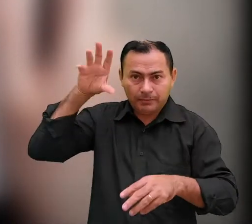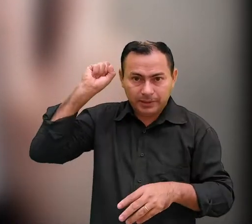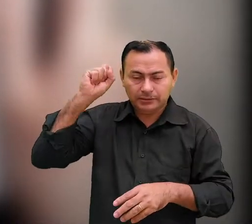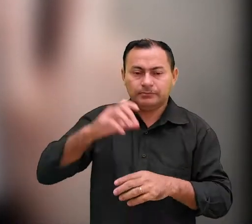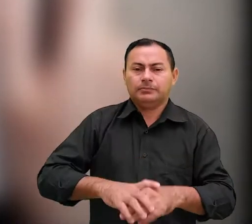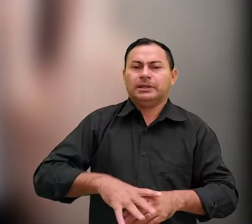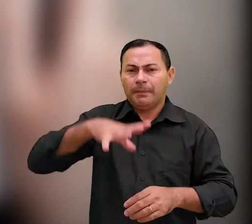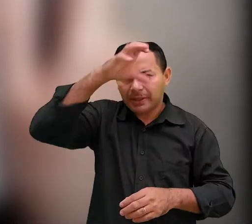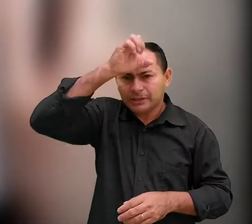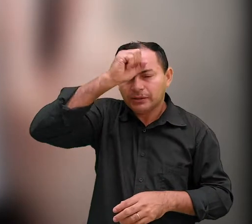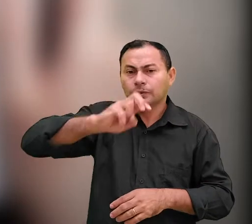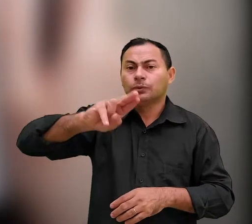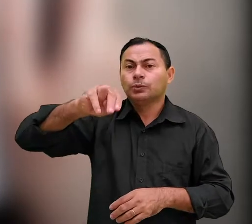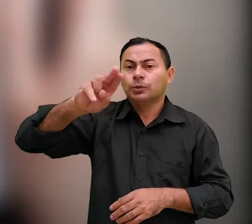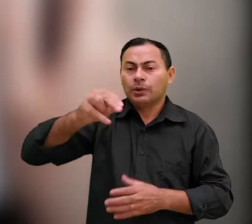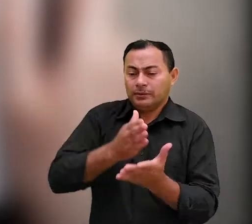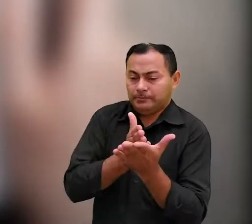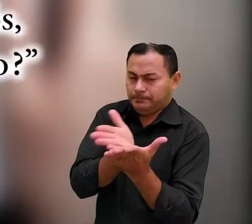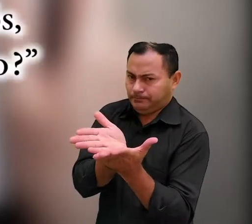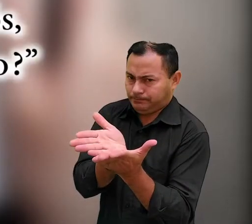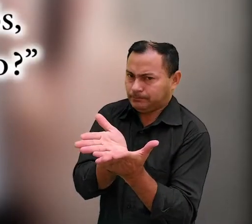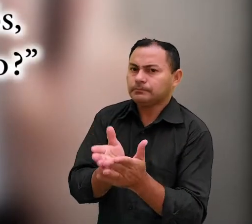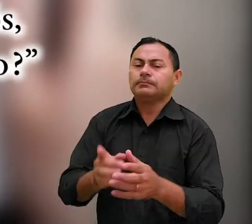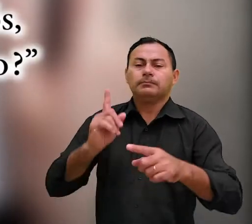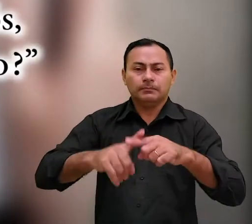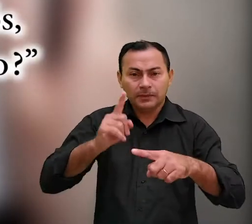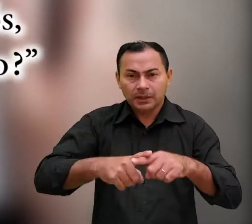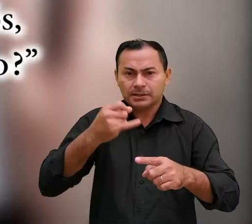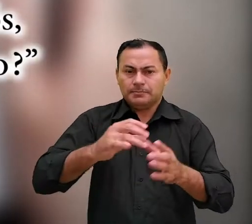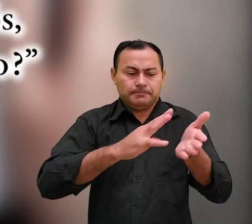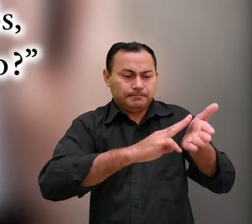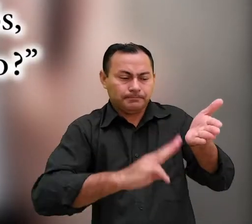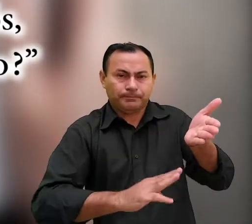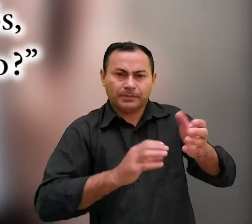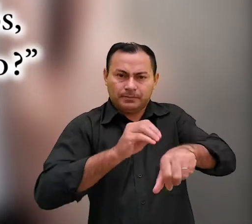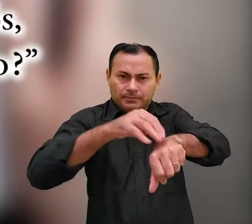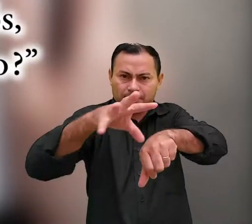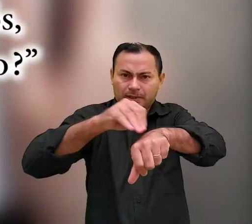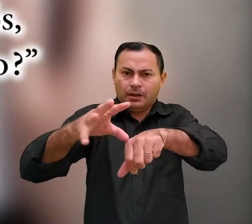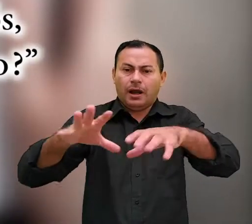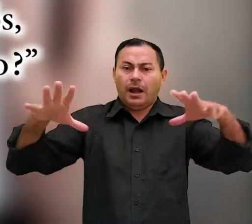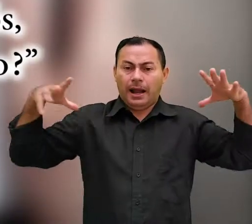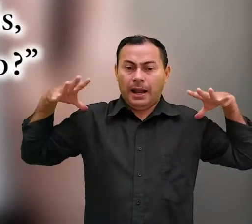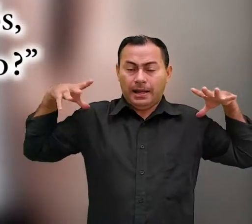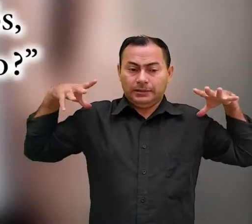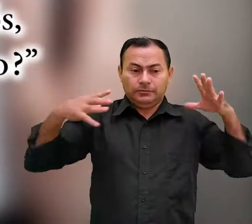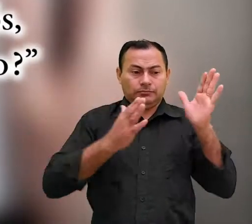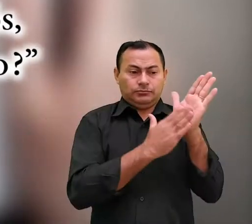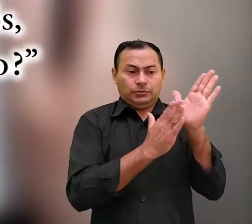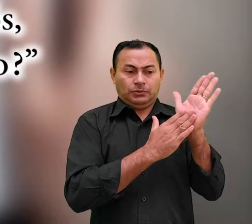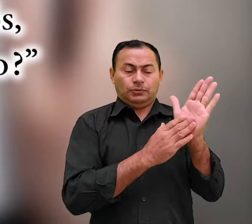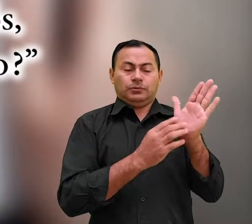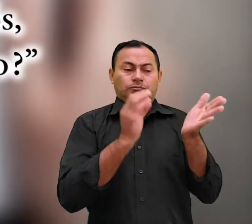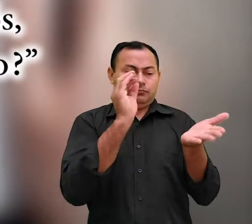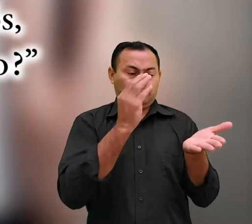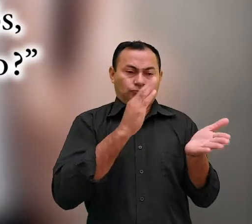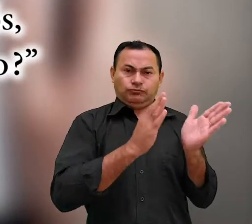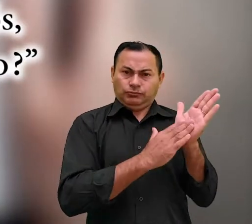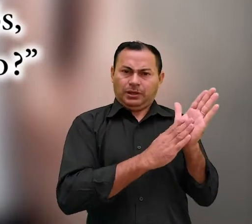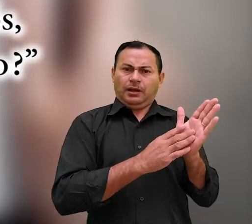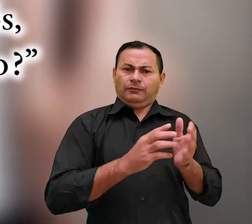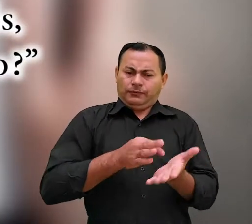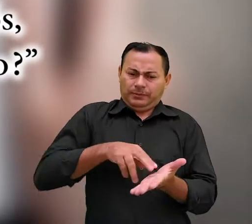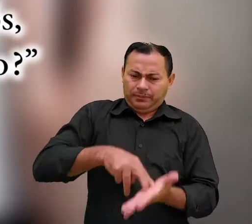para que jamais nos desviemos Porque se a mensagem transmitida por anjos provou a sua firmeza